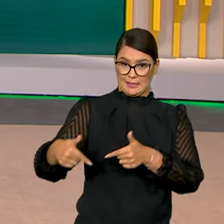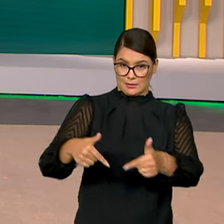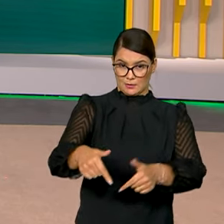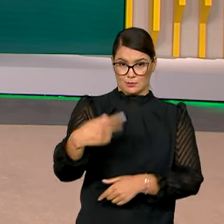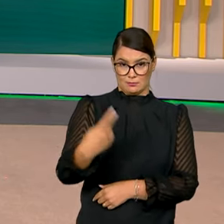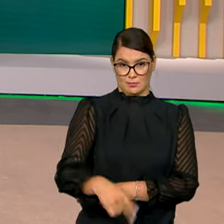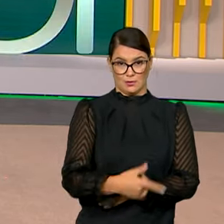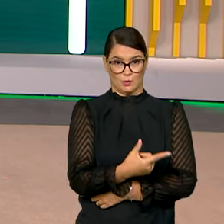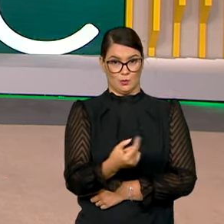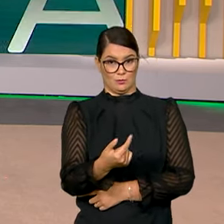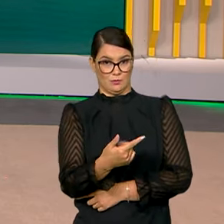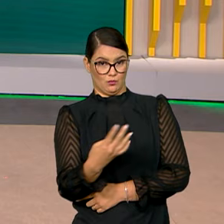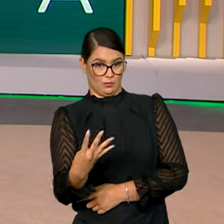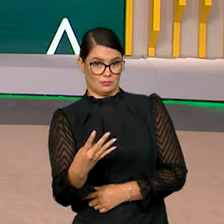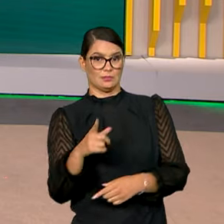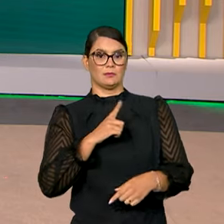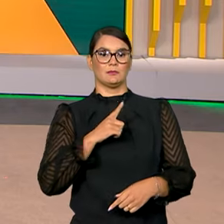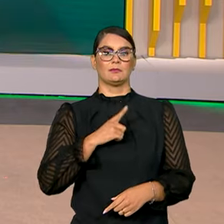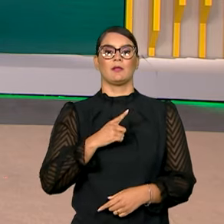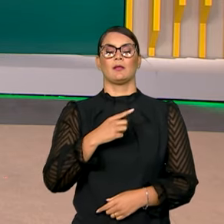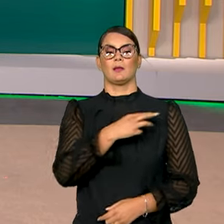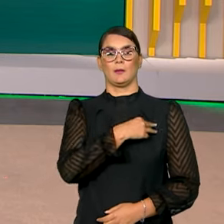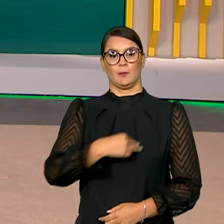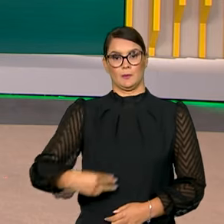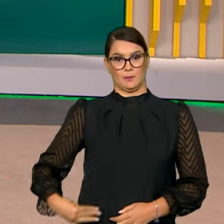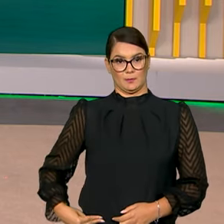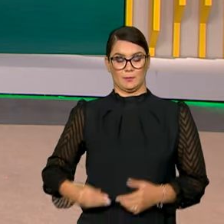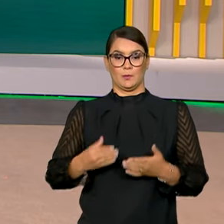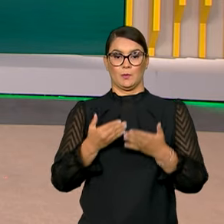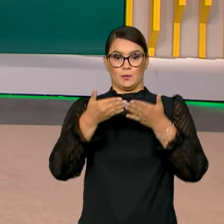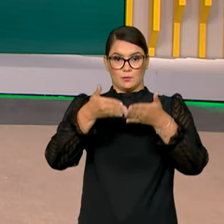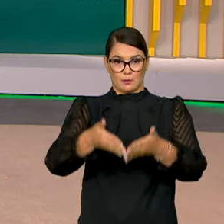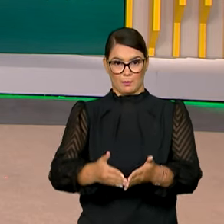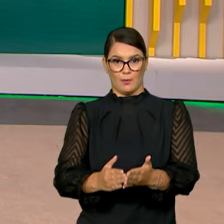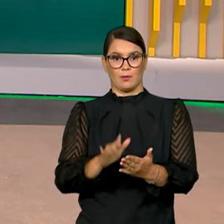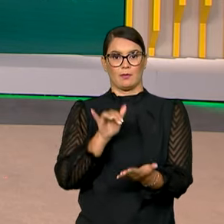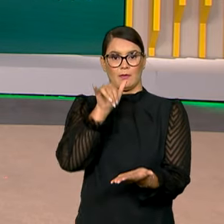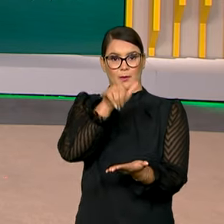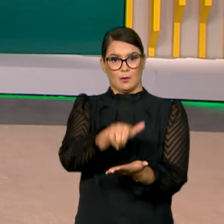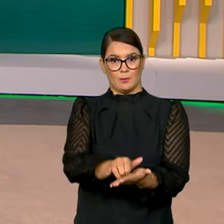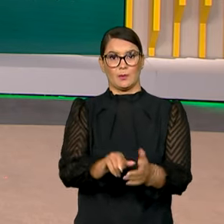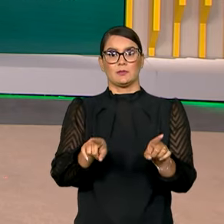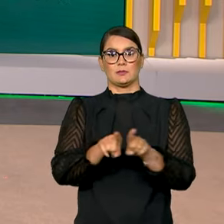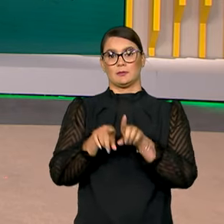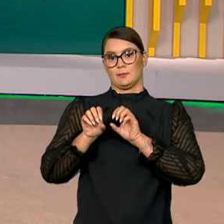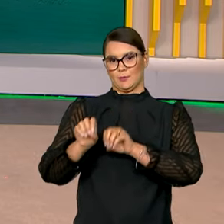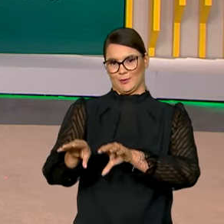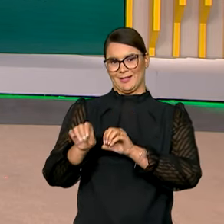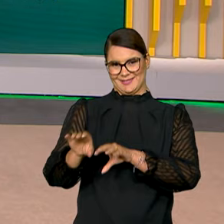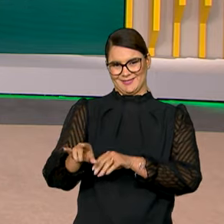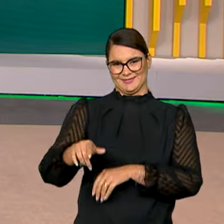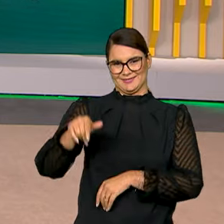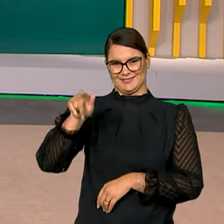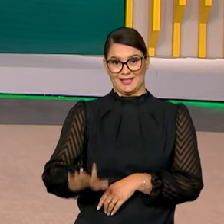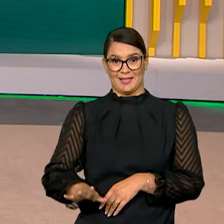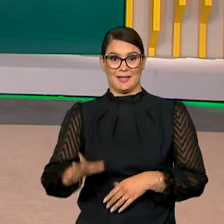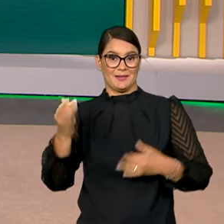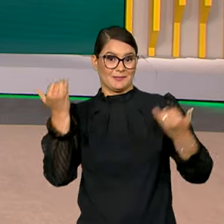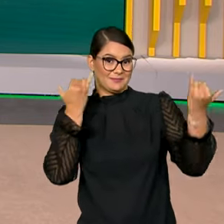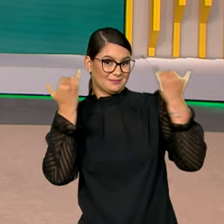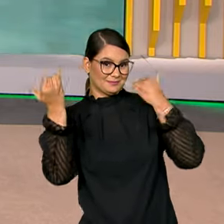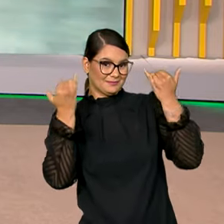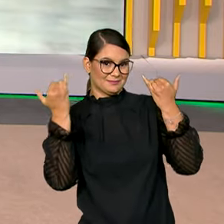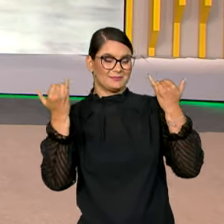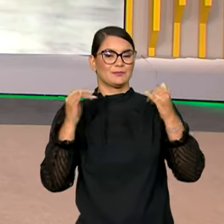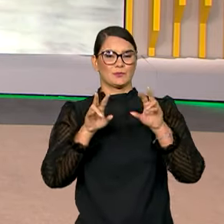2024. Entre eles, os ministros de portos e aeroportos e da educação. Mas quem tem mais informações para a